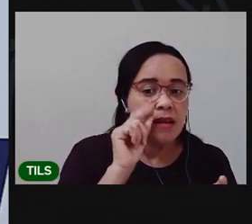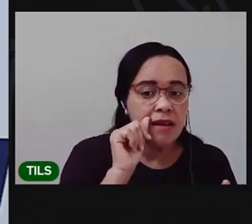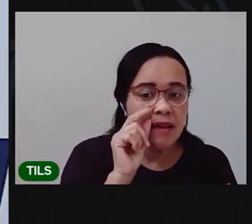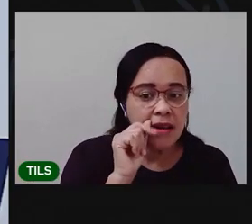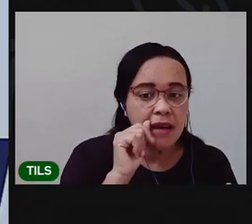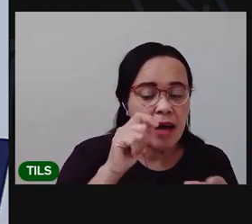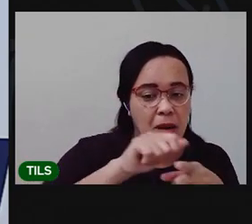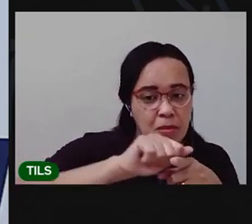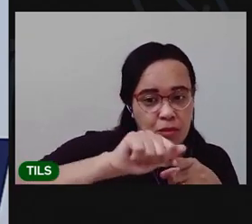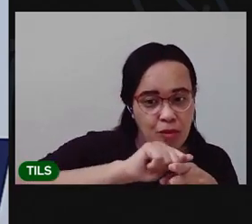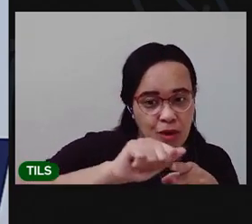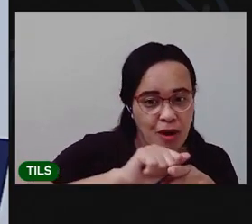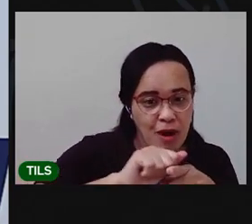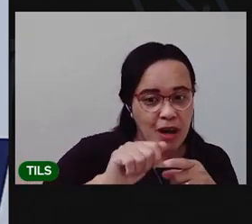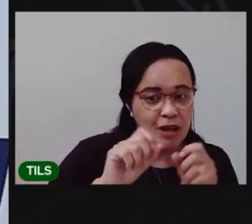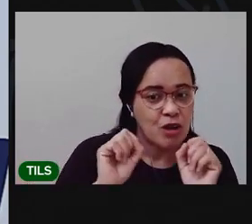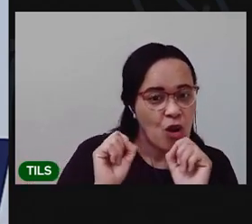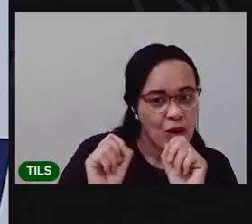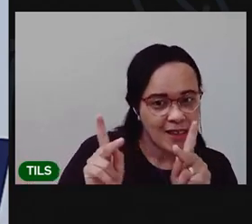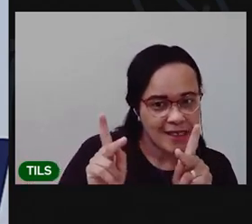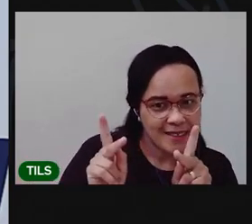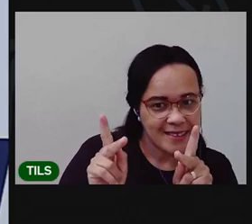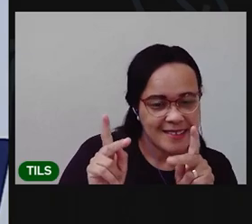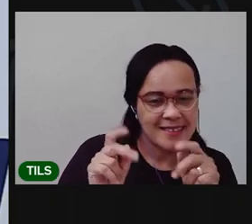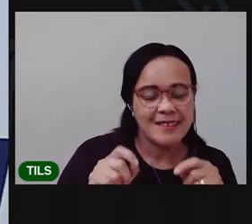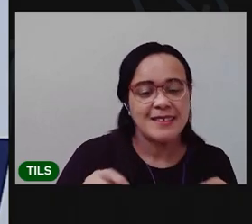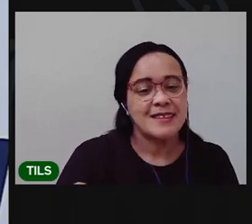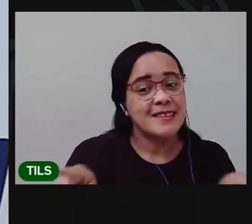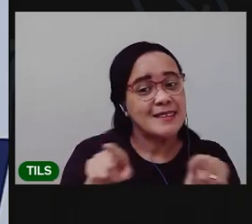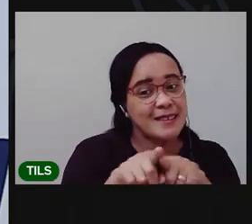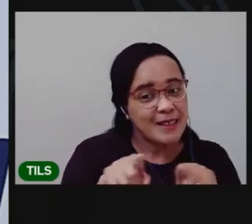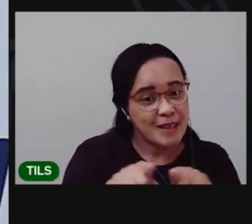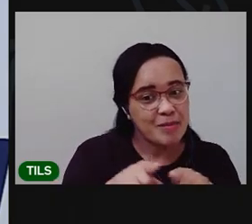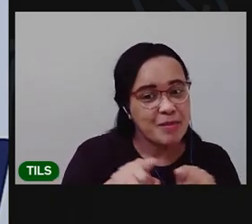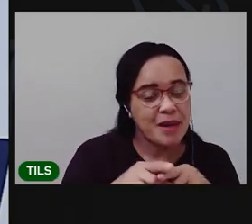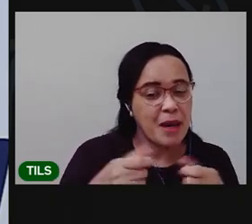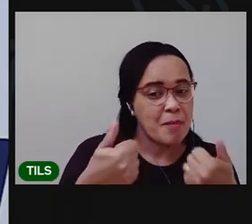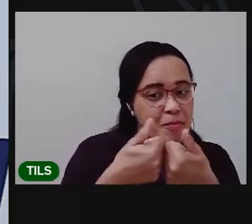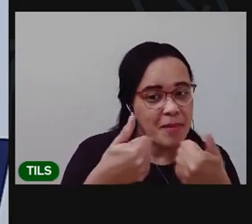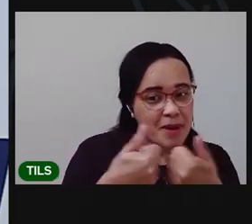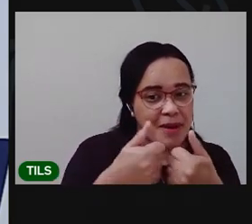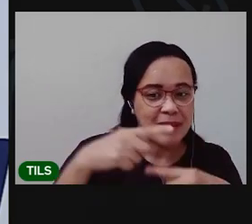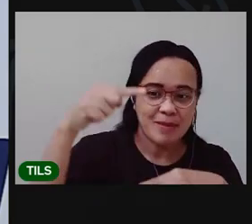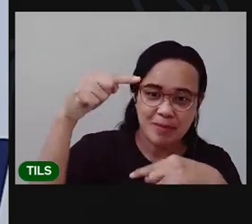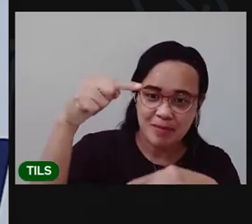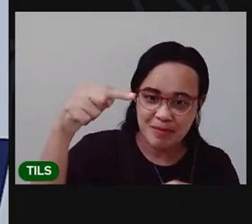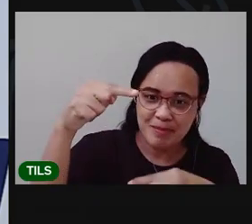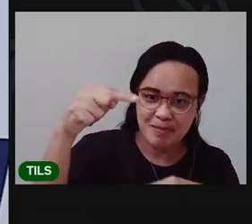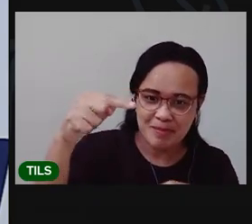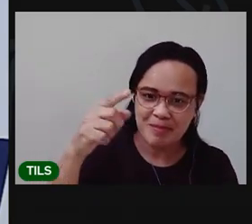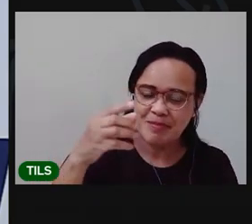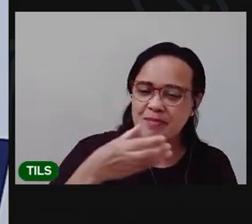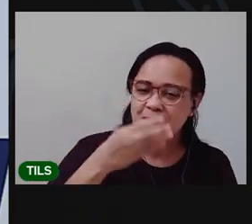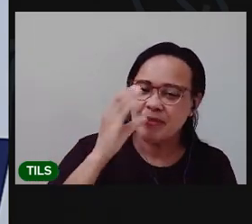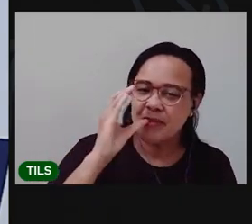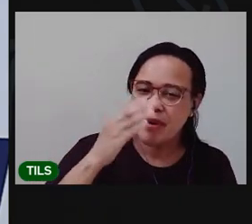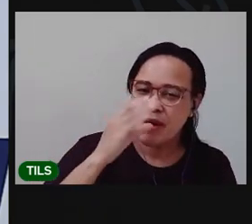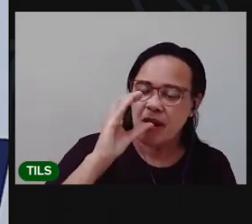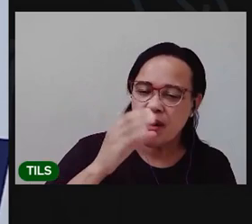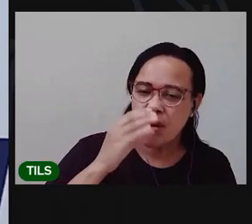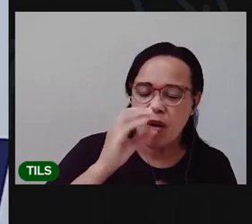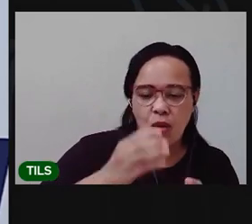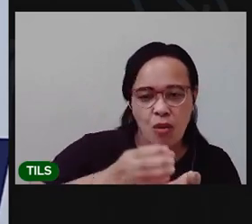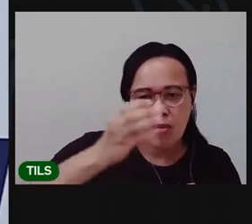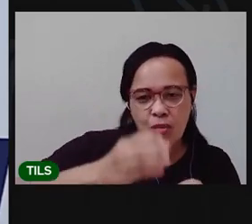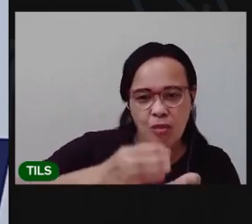tá? E se você puder, deixa perto de você uma garrafinha com água ou um copo com água, para você se manter